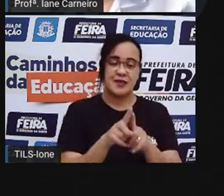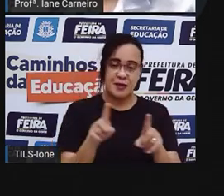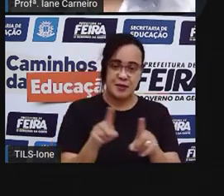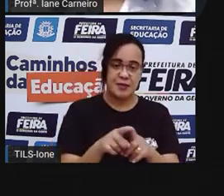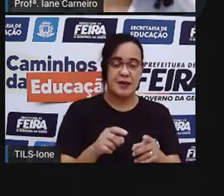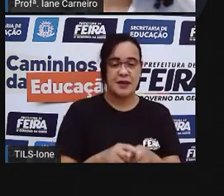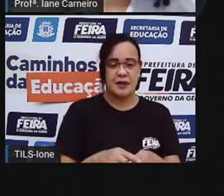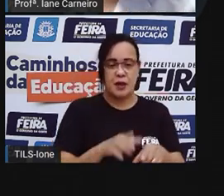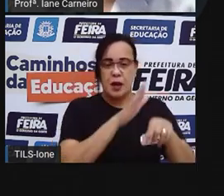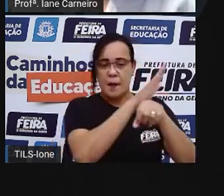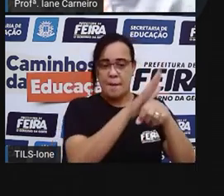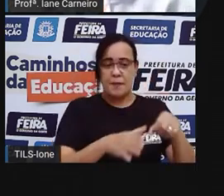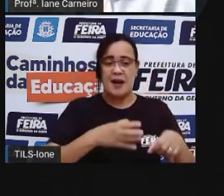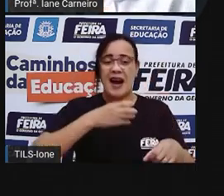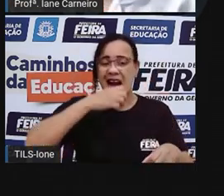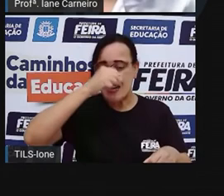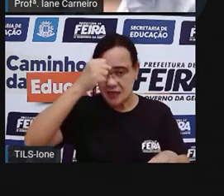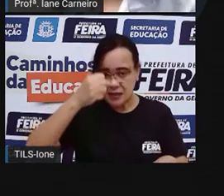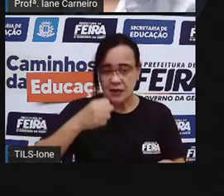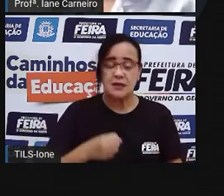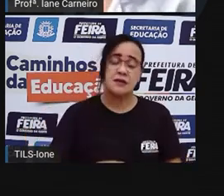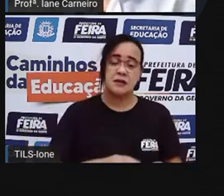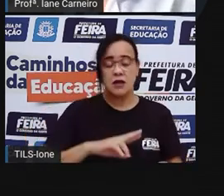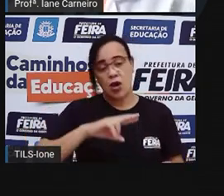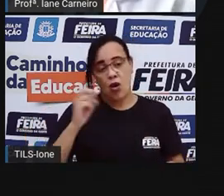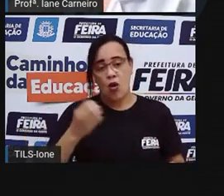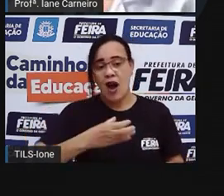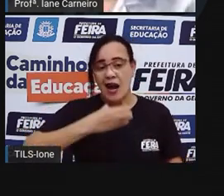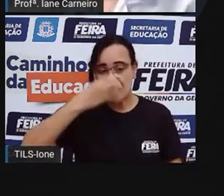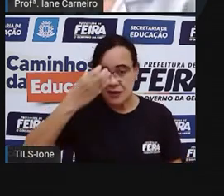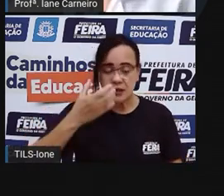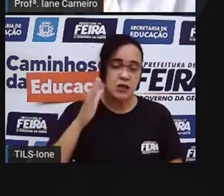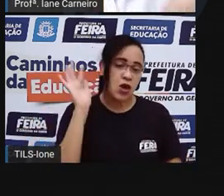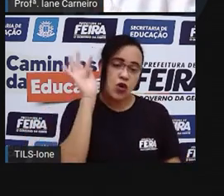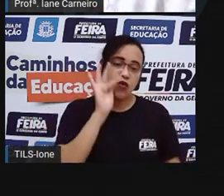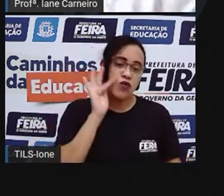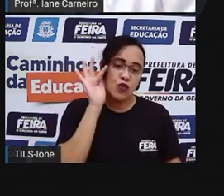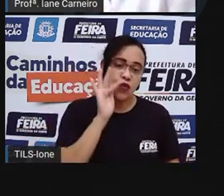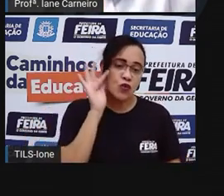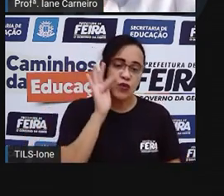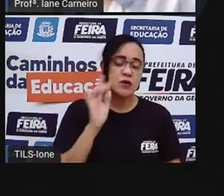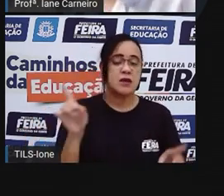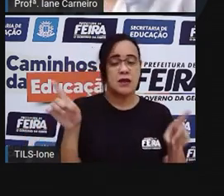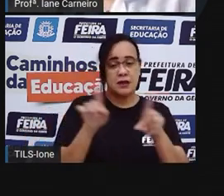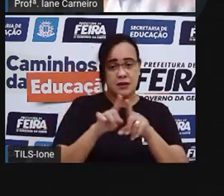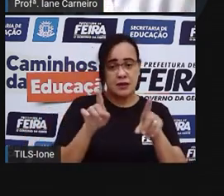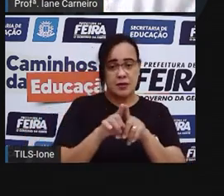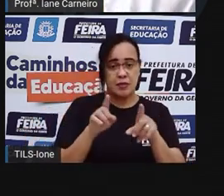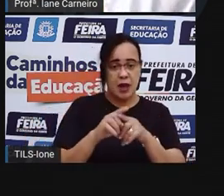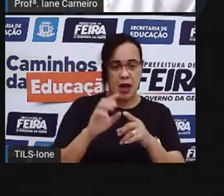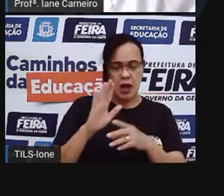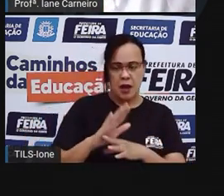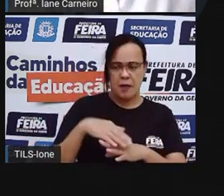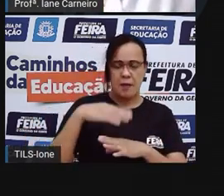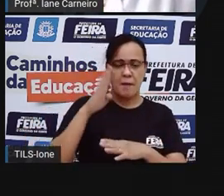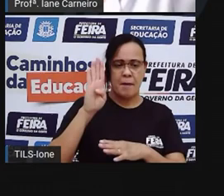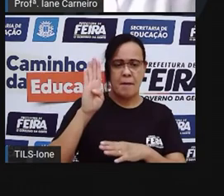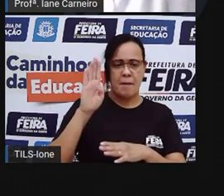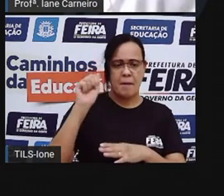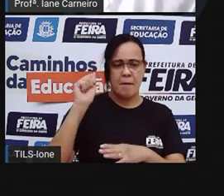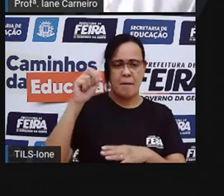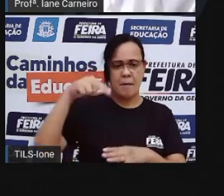laranja Da maçã Do melão E tem também A banda de lá Né? Estão lá nas bandas